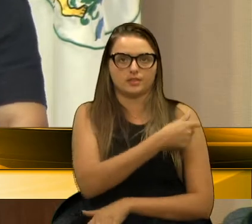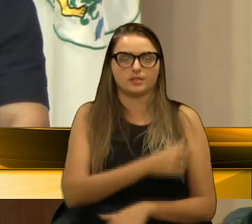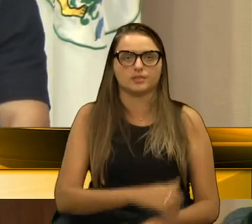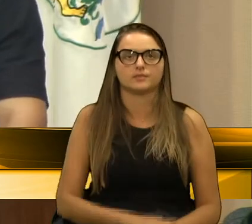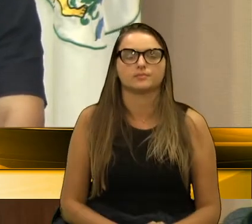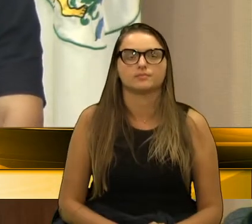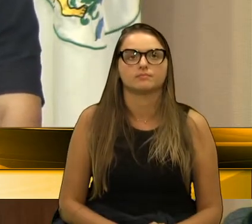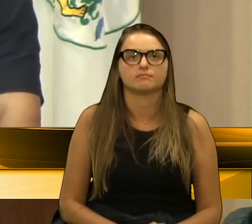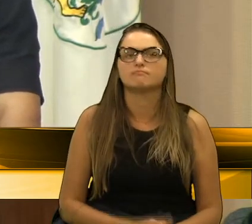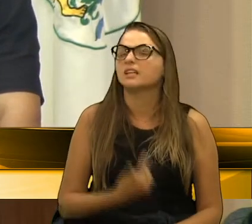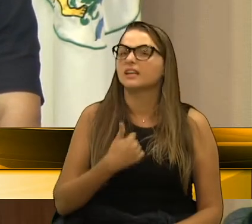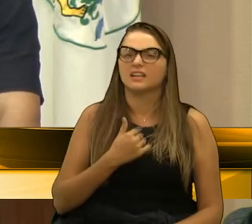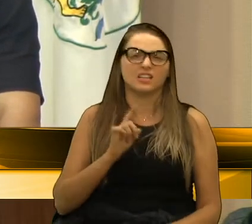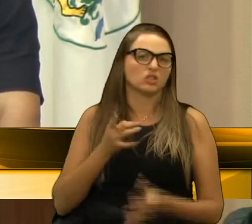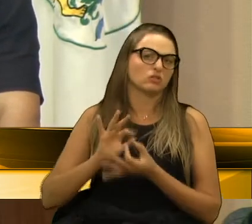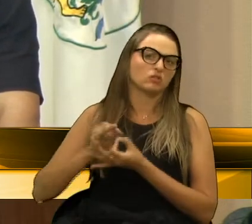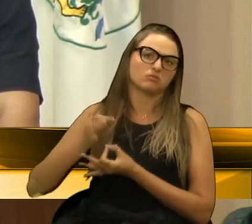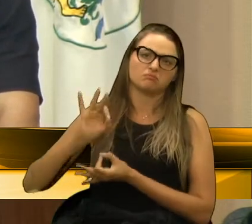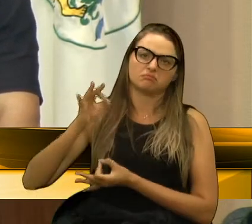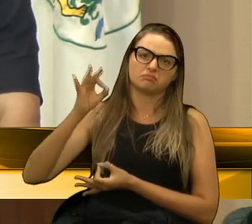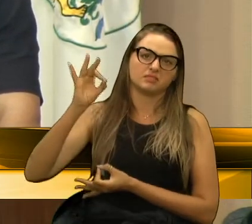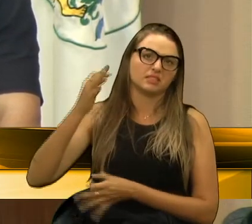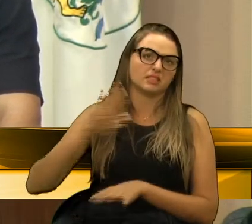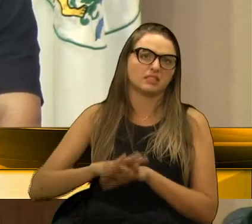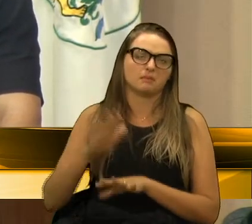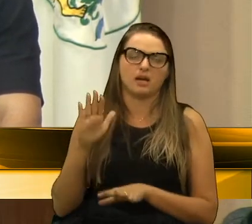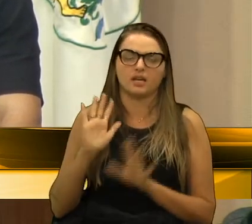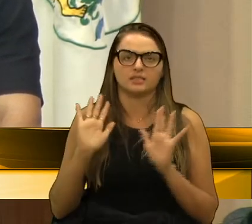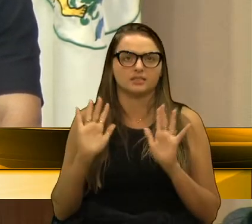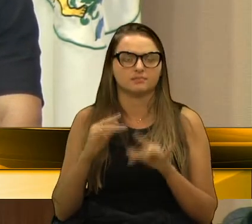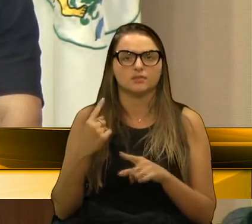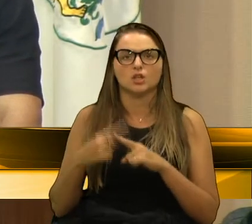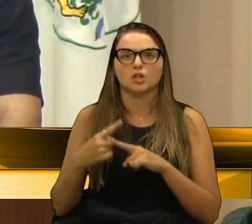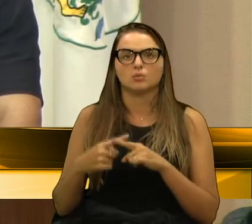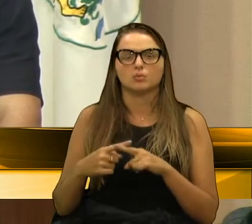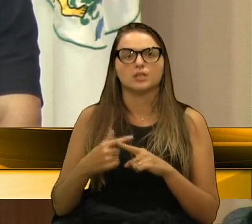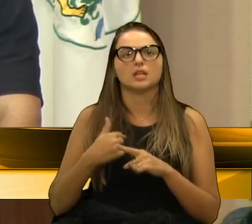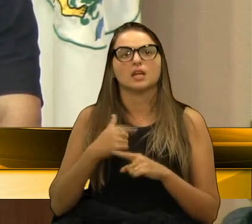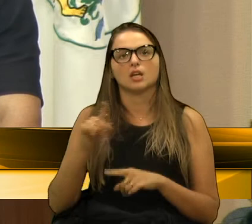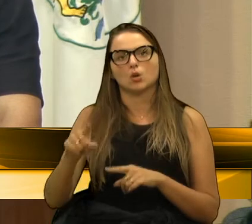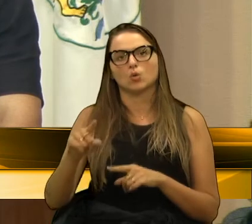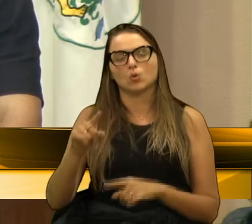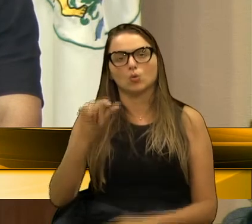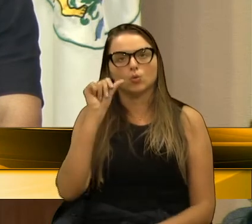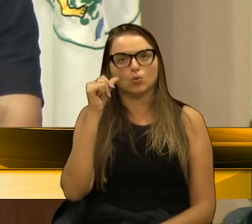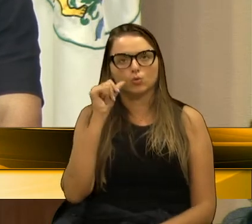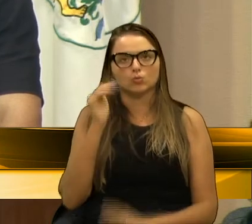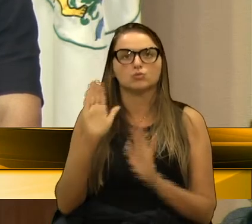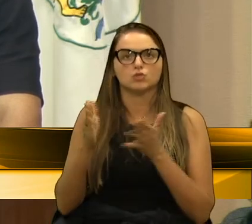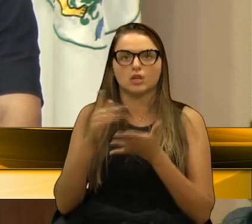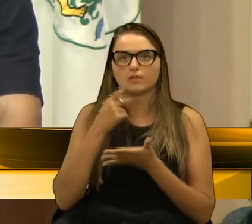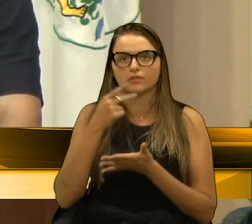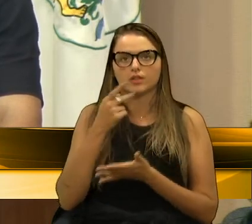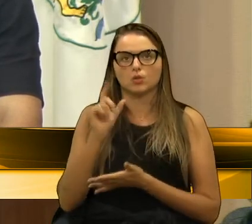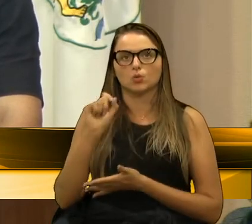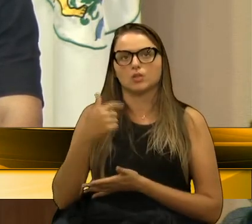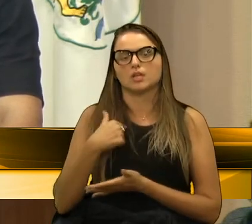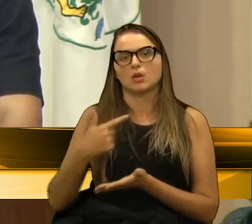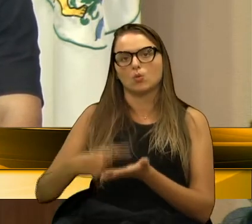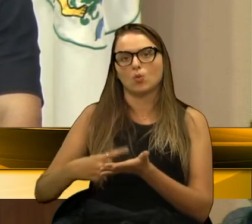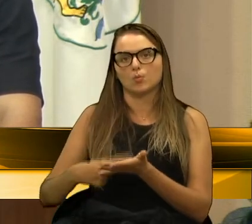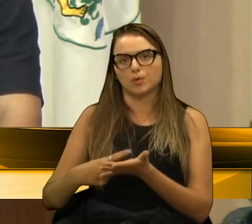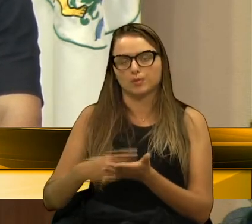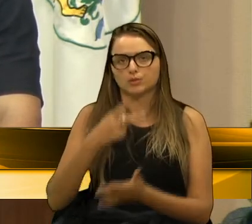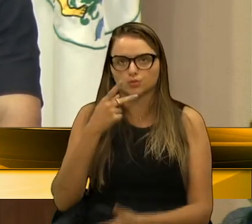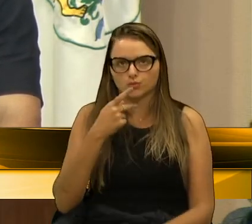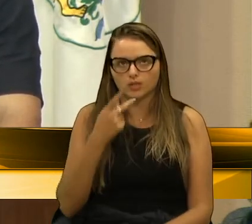Eu não vou me estender muito mais, porque, como disse, o vereador Marcão já fez as colocações que eu tinha o compromisso de fazer,